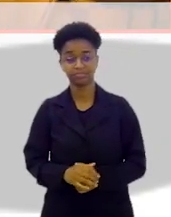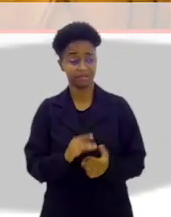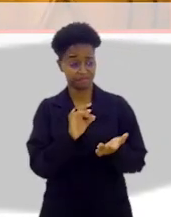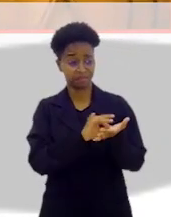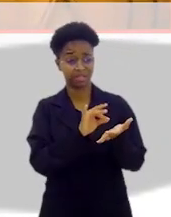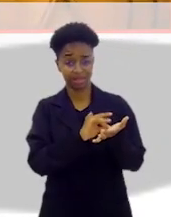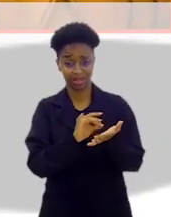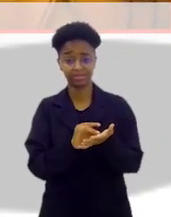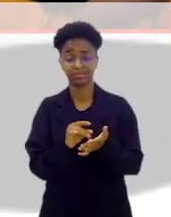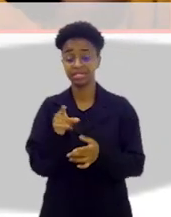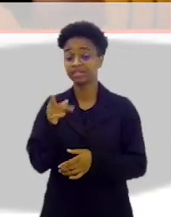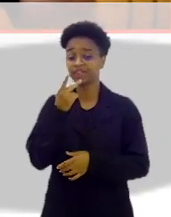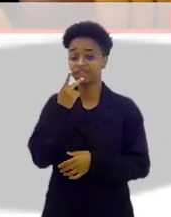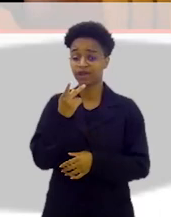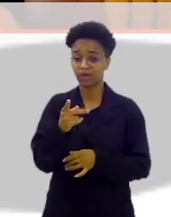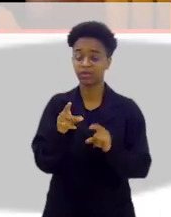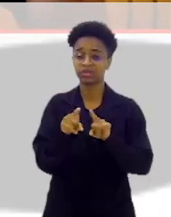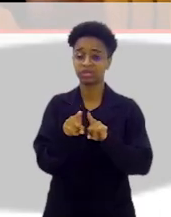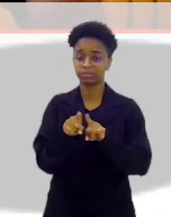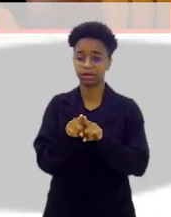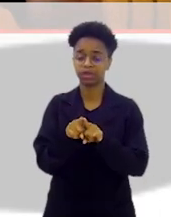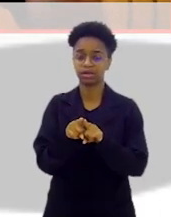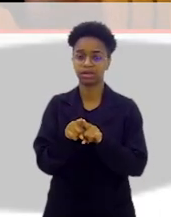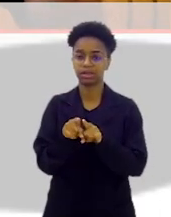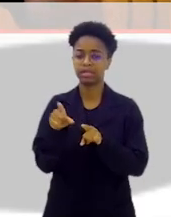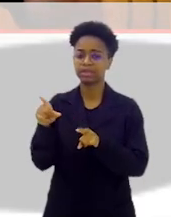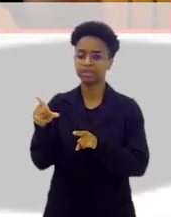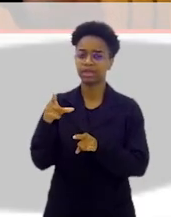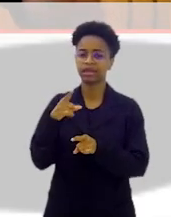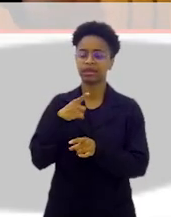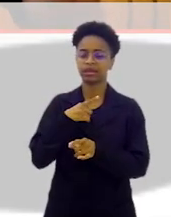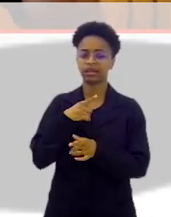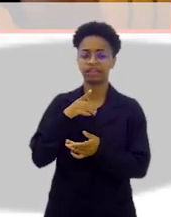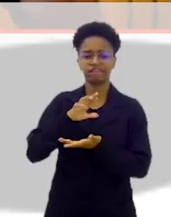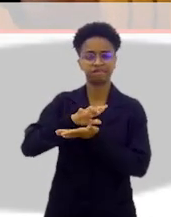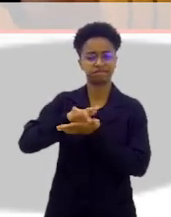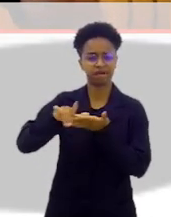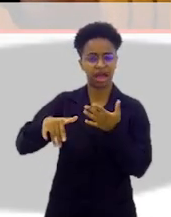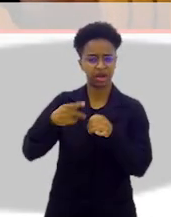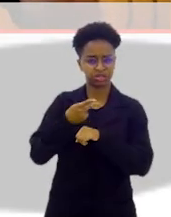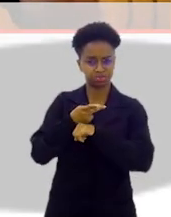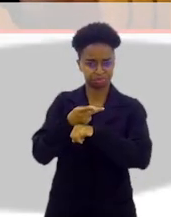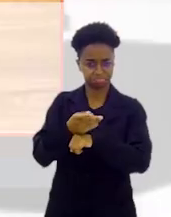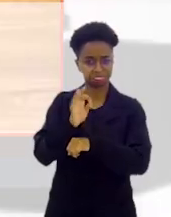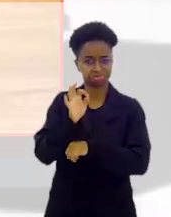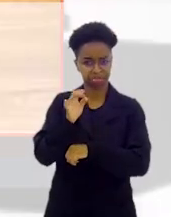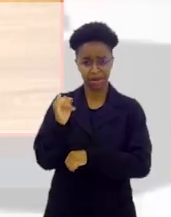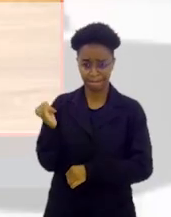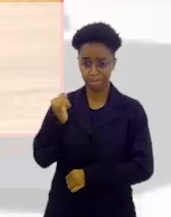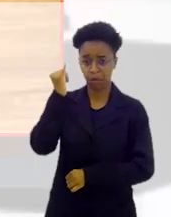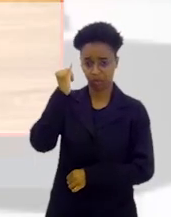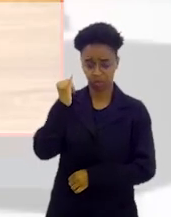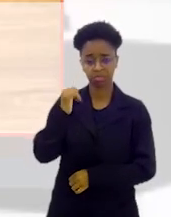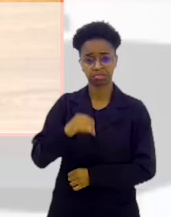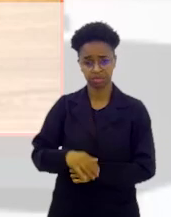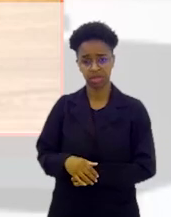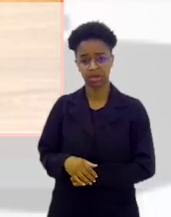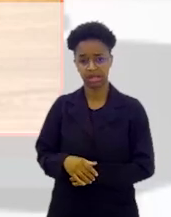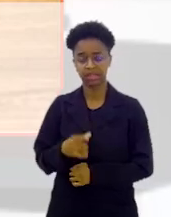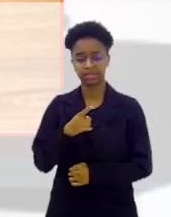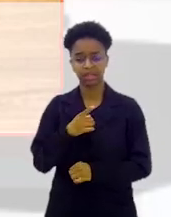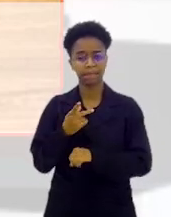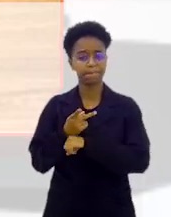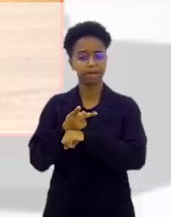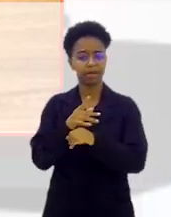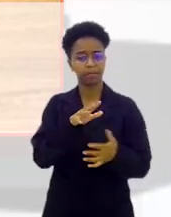É verdade. Aliás, você citou aí, muito bem mencionado, você tem uma quantidade absurda de prêmios, relevantíssimo. Aqui,